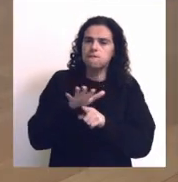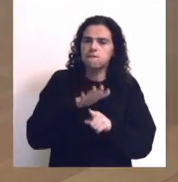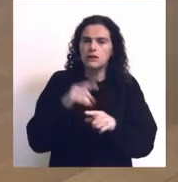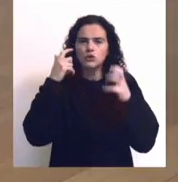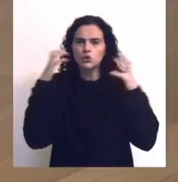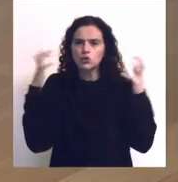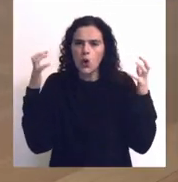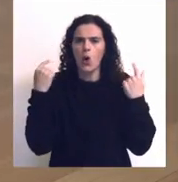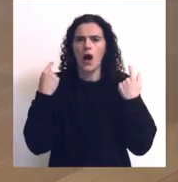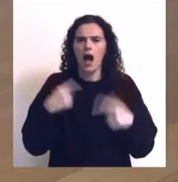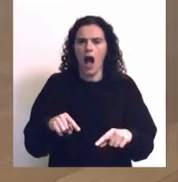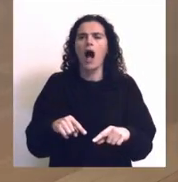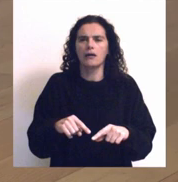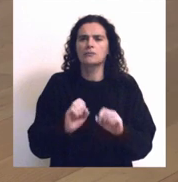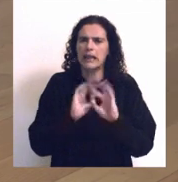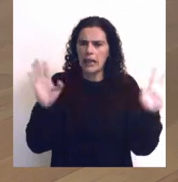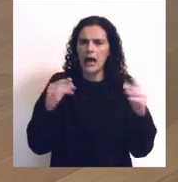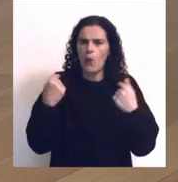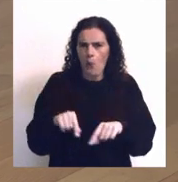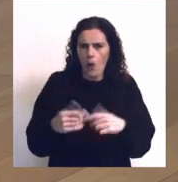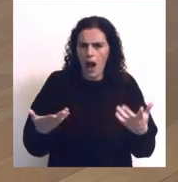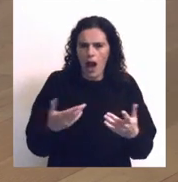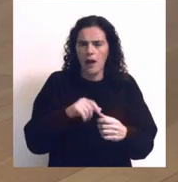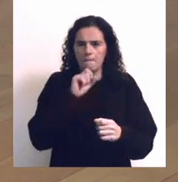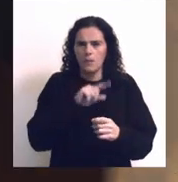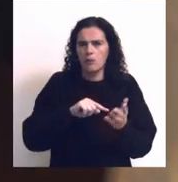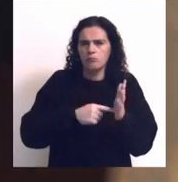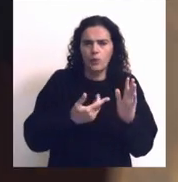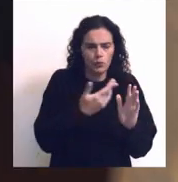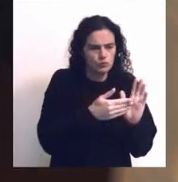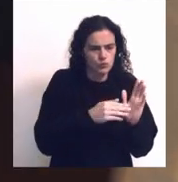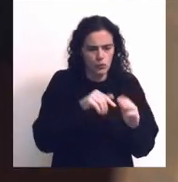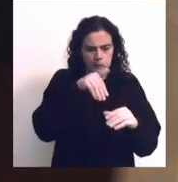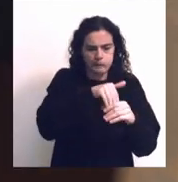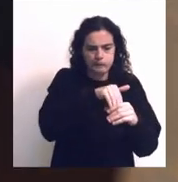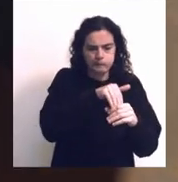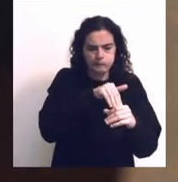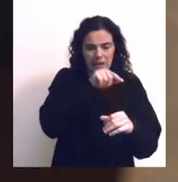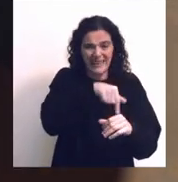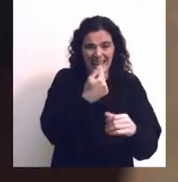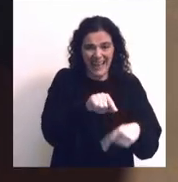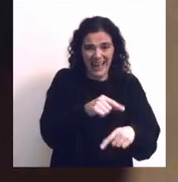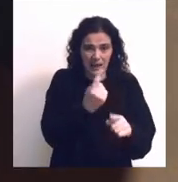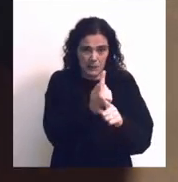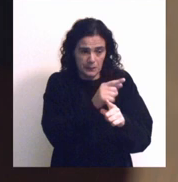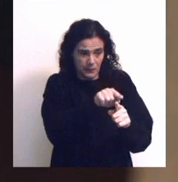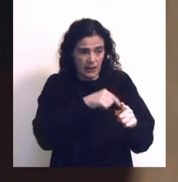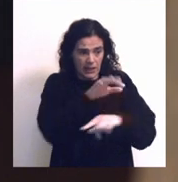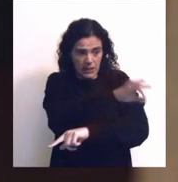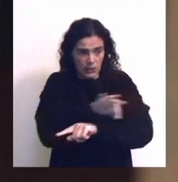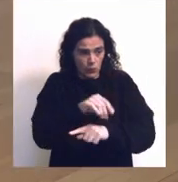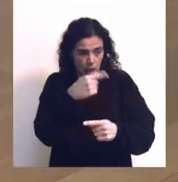influência sonora muito clara, seja o ponto que existe dentro desse elemento